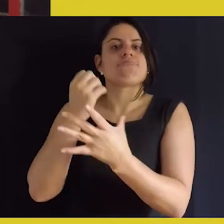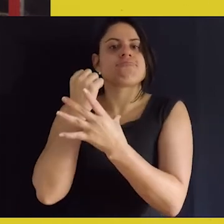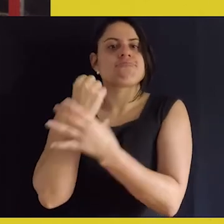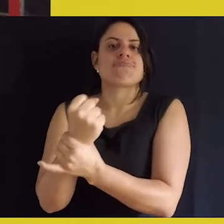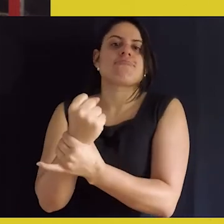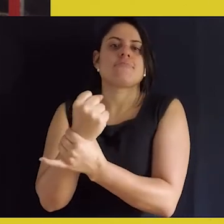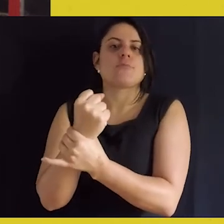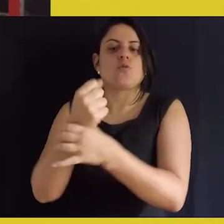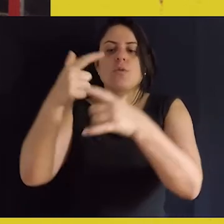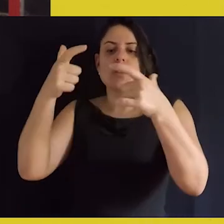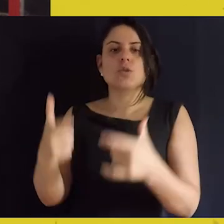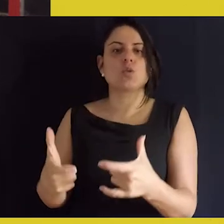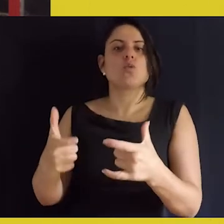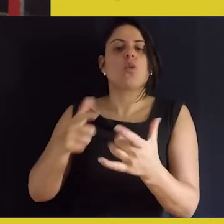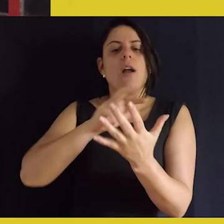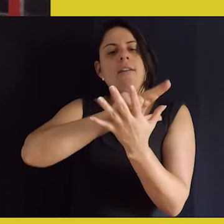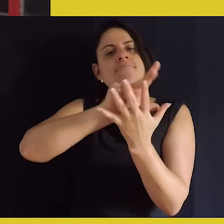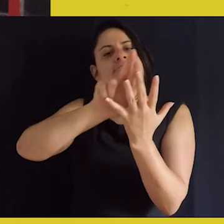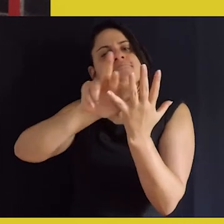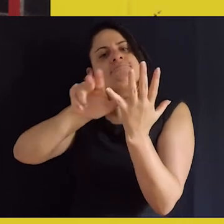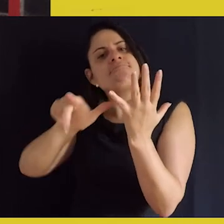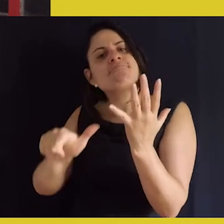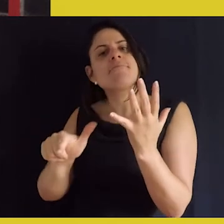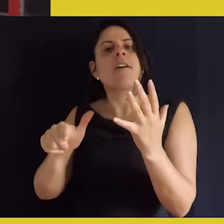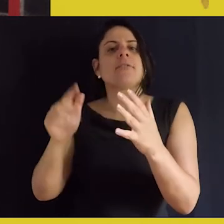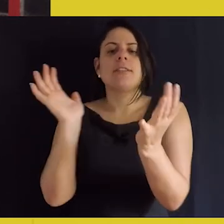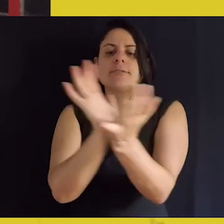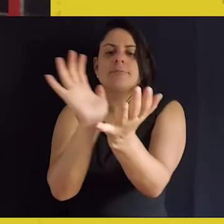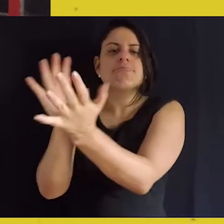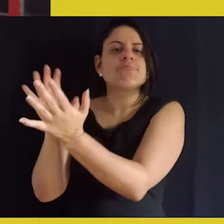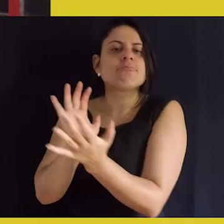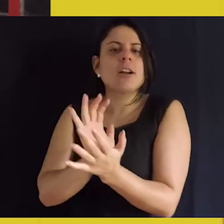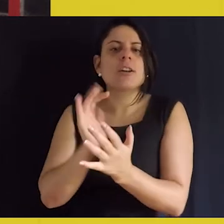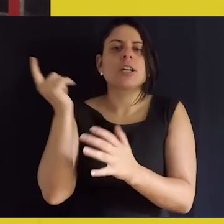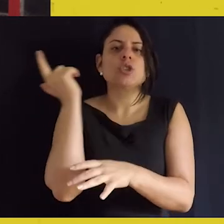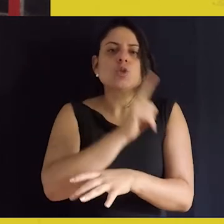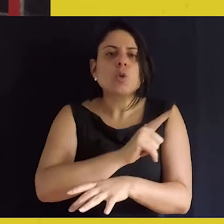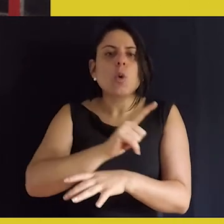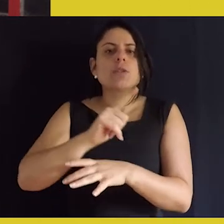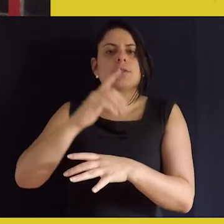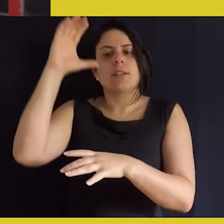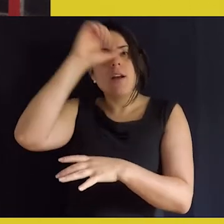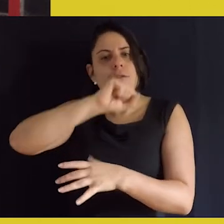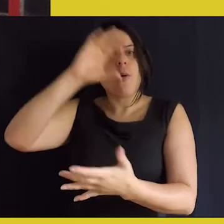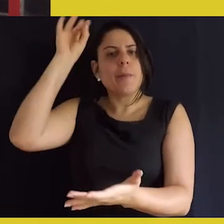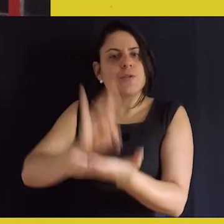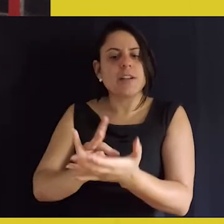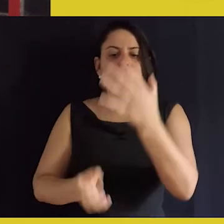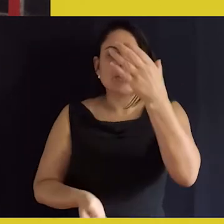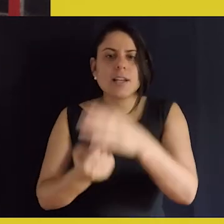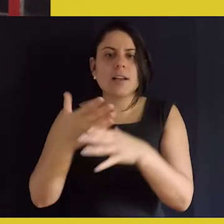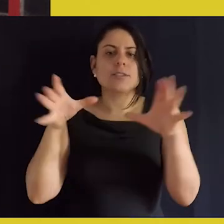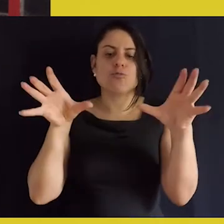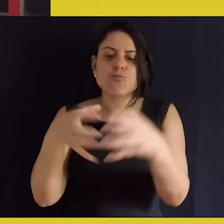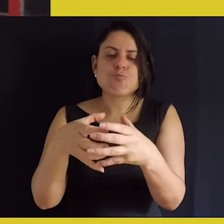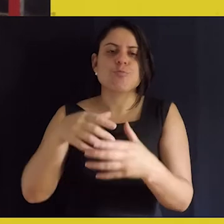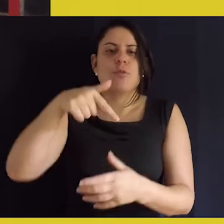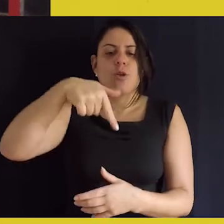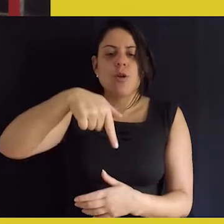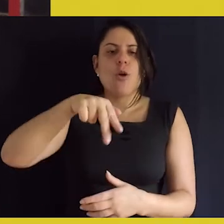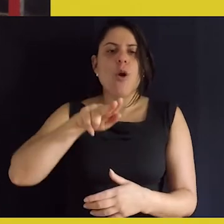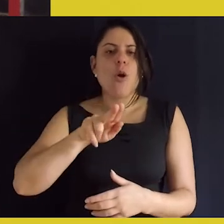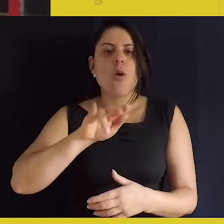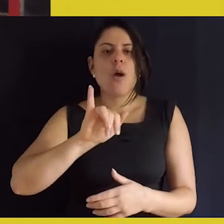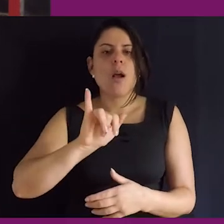como múltiplas e múltiplos, né, em todas as áreas que a gente vem atuando, que a gente possa se formar um queerong real,